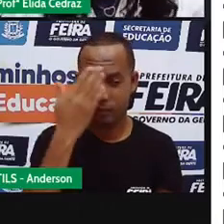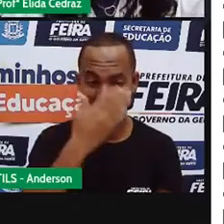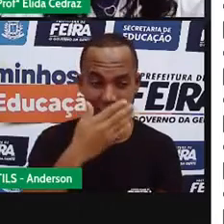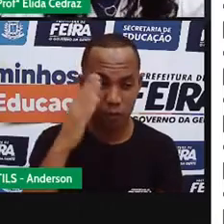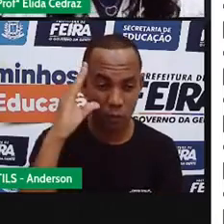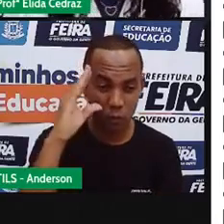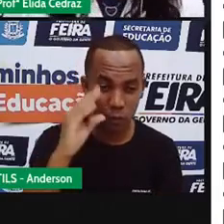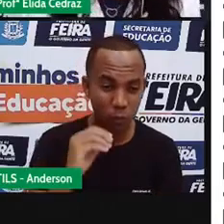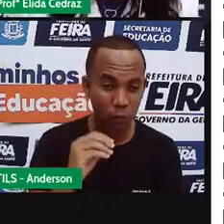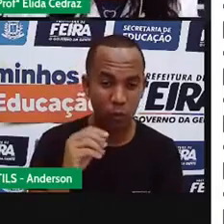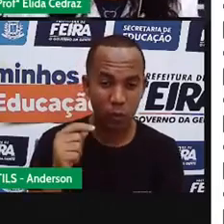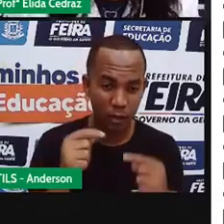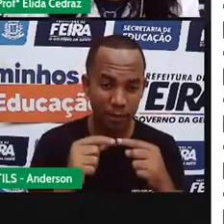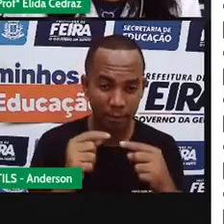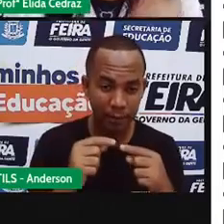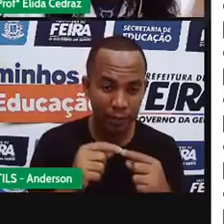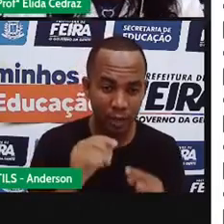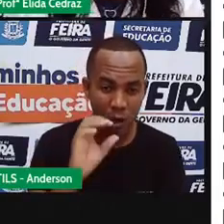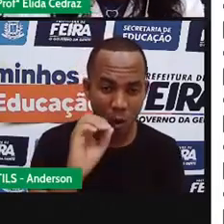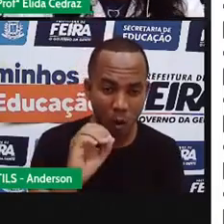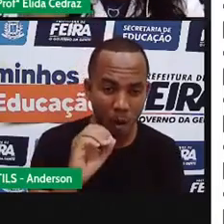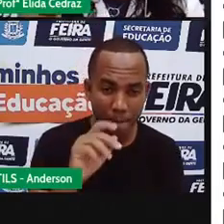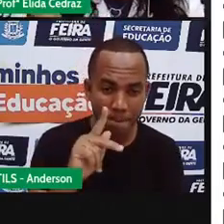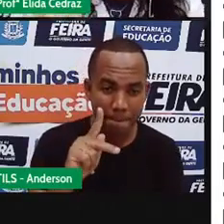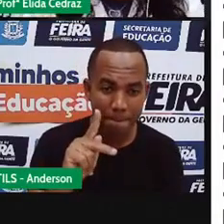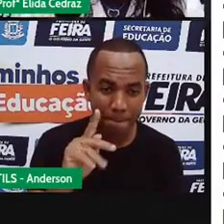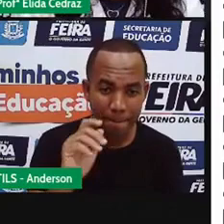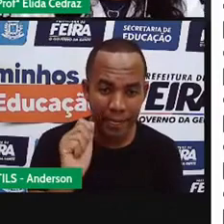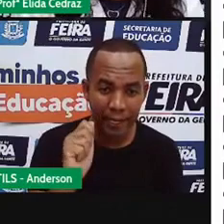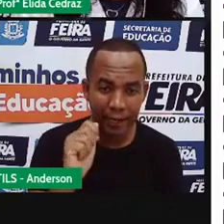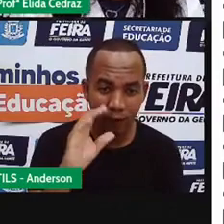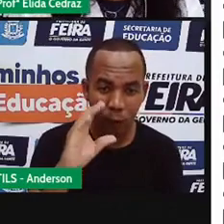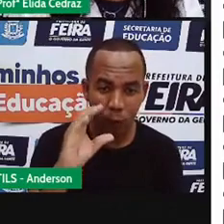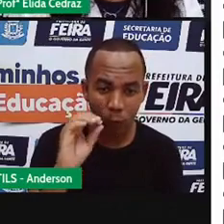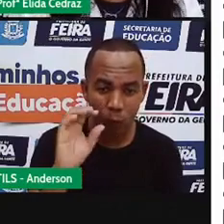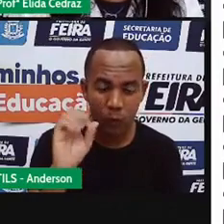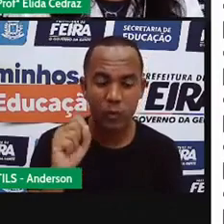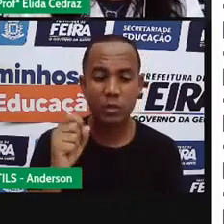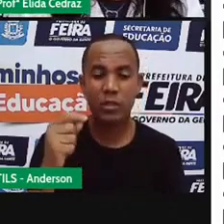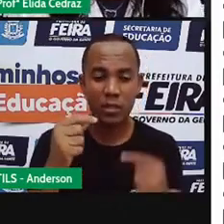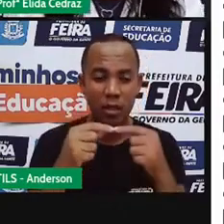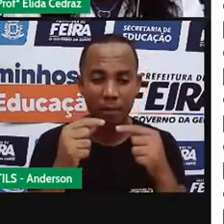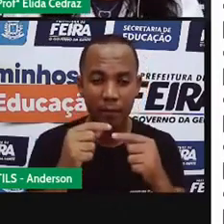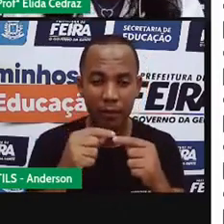nenhum que a luz do sol atravessa. E não é só a luz do sol não, a luz artificial também.